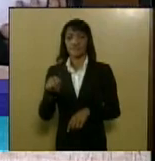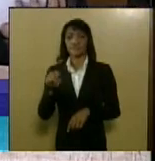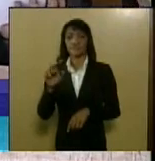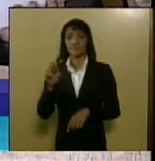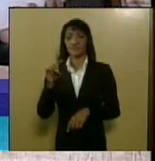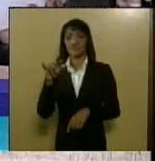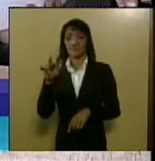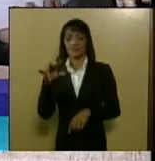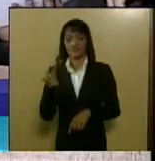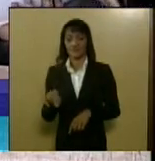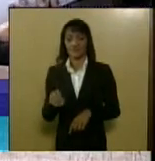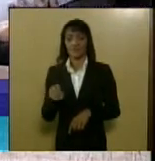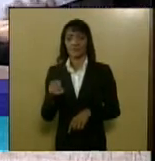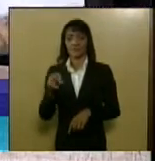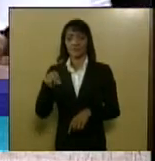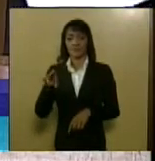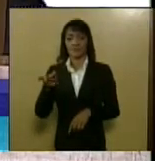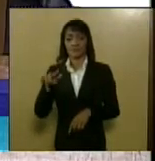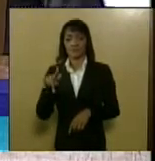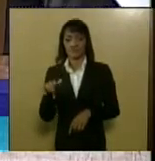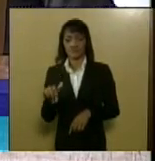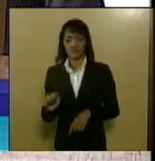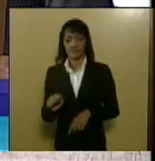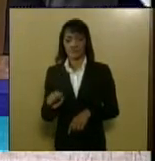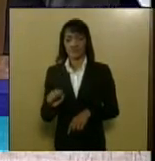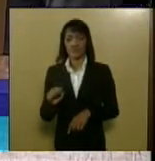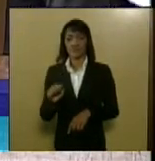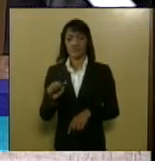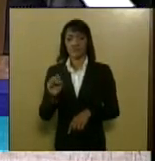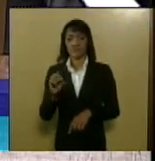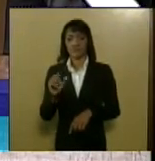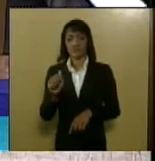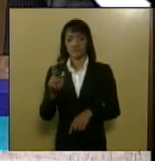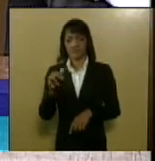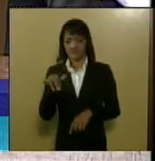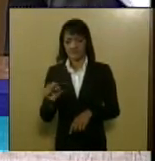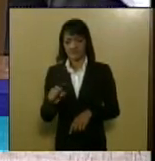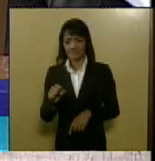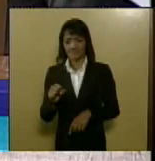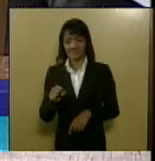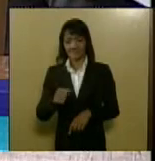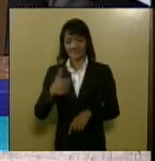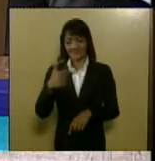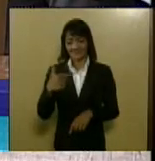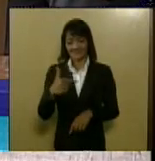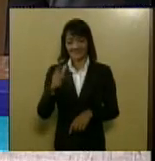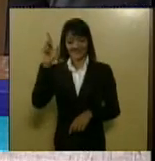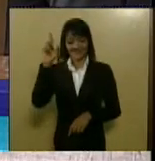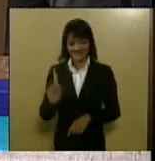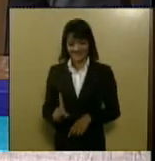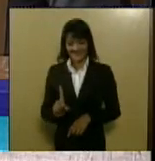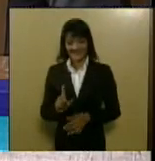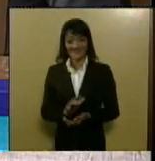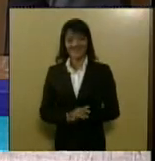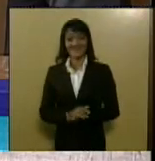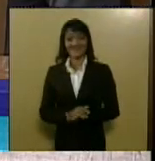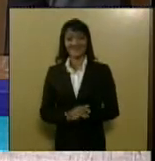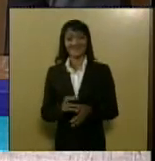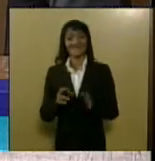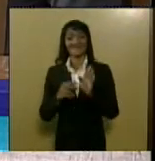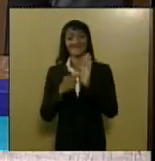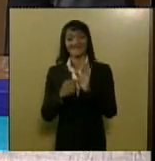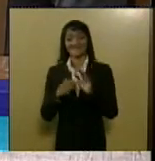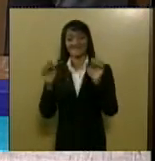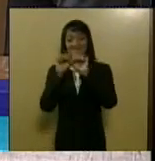vice-diretor da Clim RAD apresentação do novo